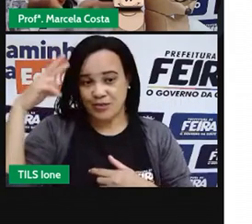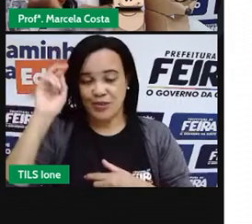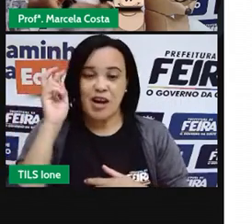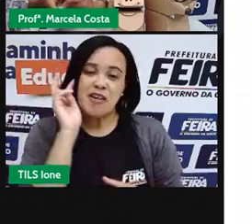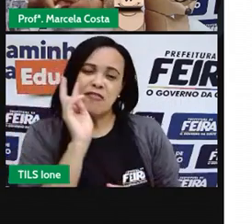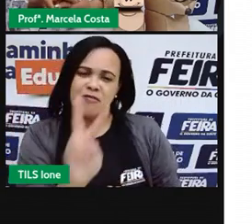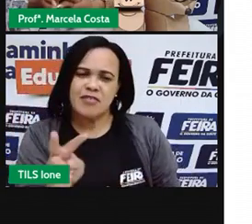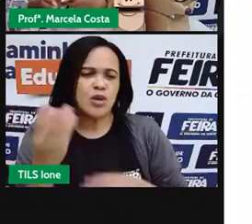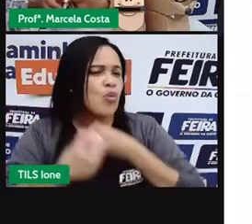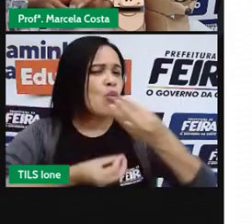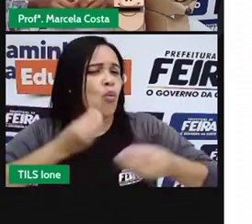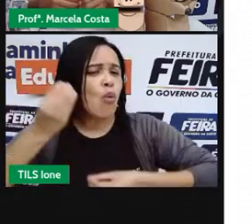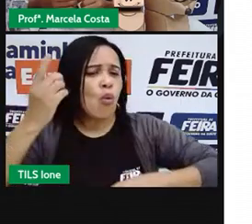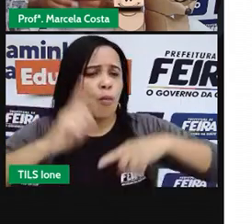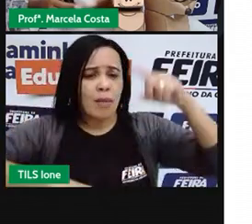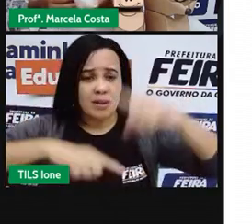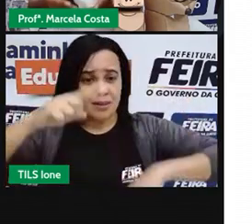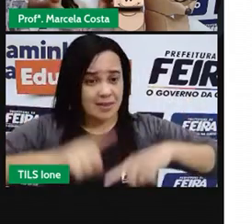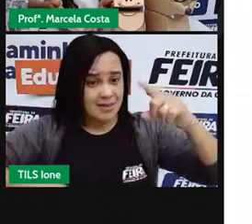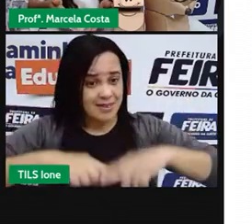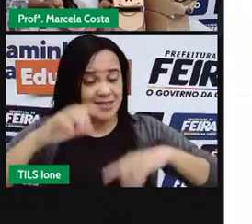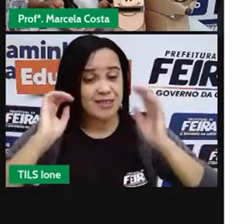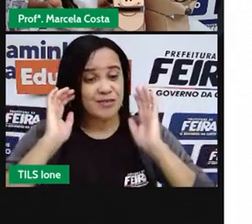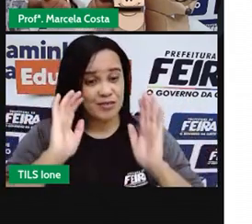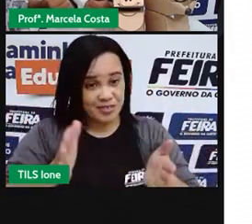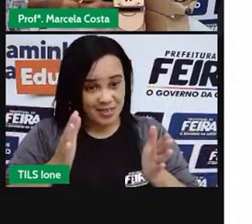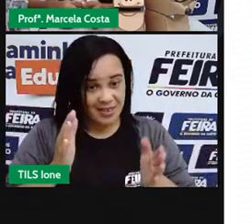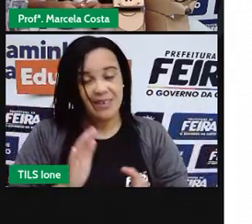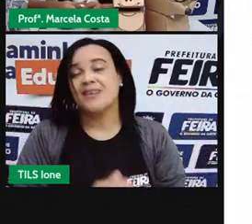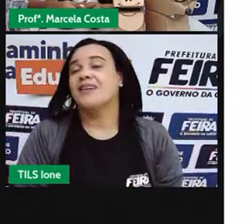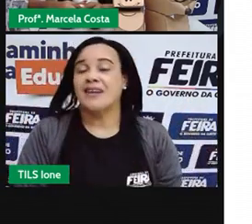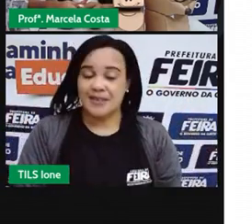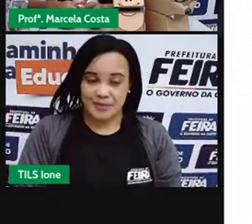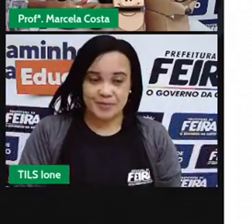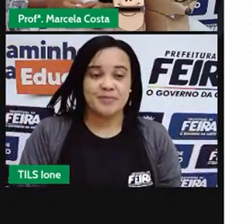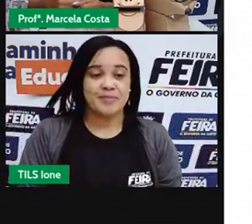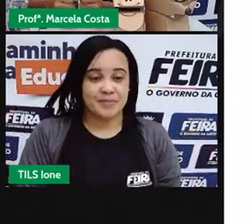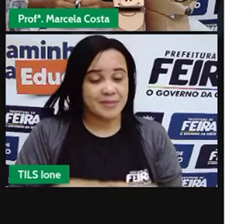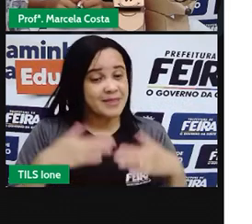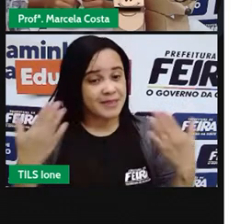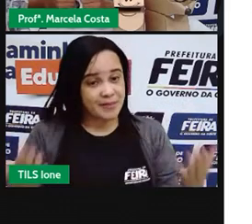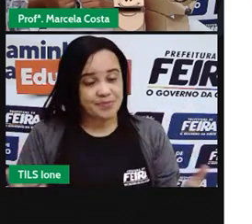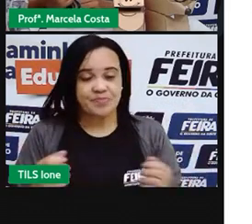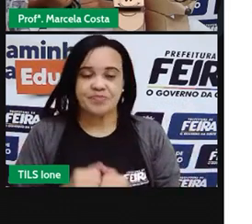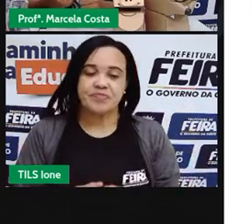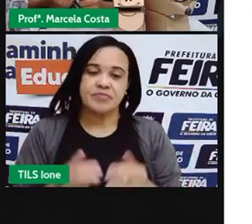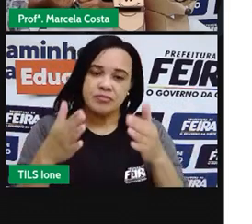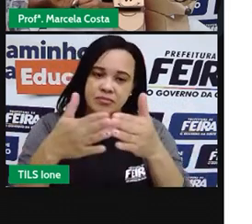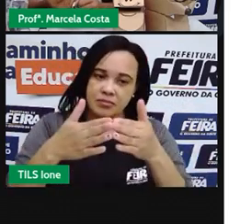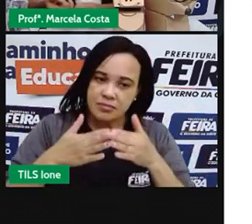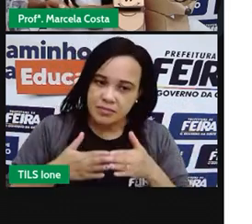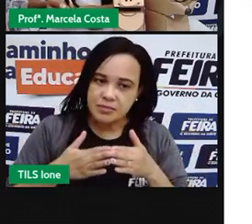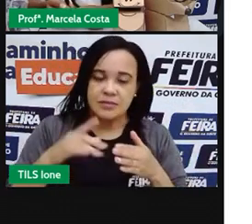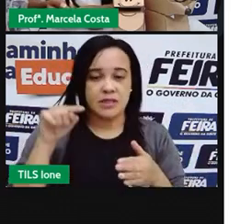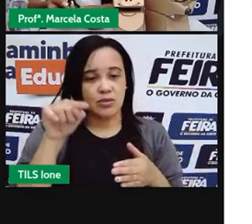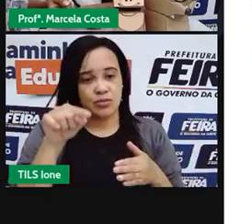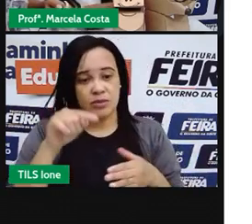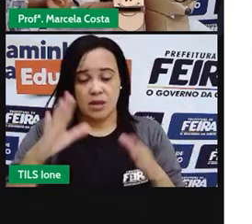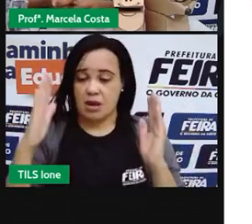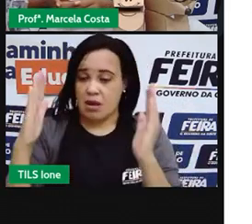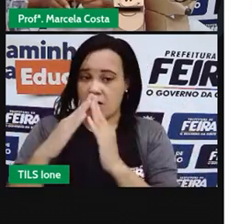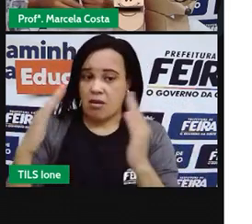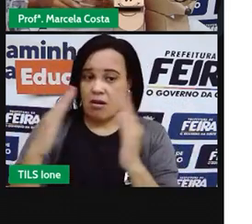materiais que você pode utilizar para recontar a história, eu vou pedir para que você faça isso em casa.